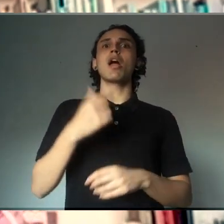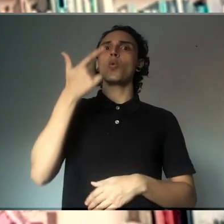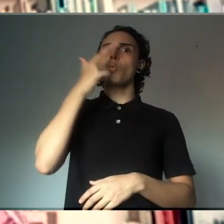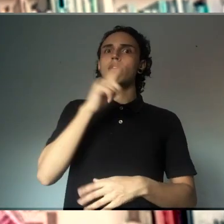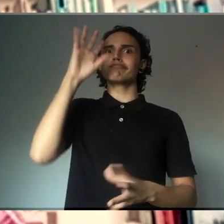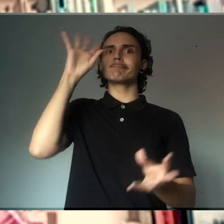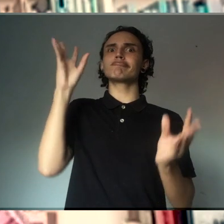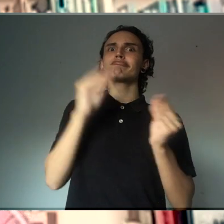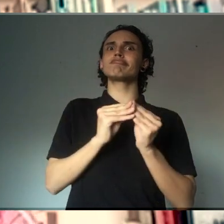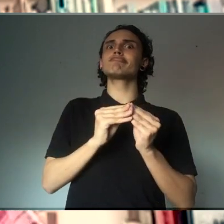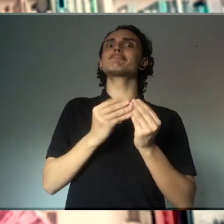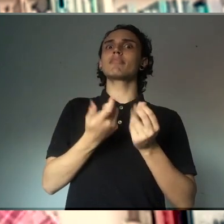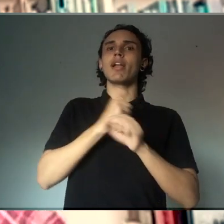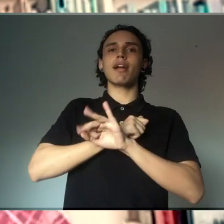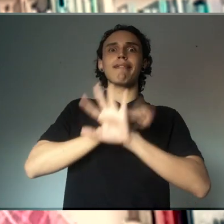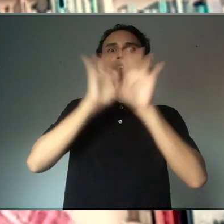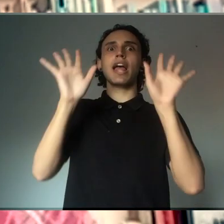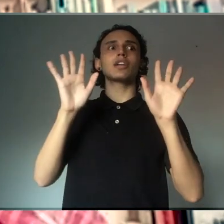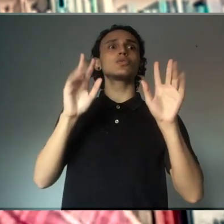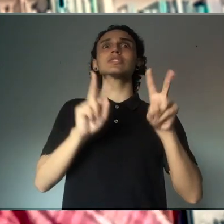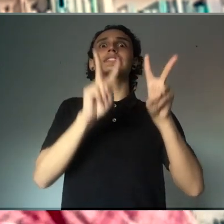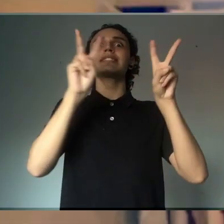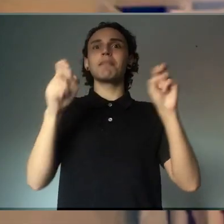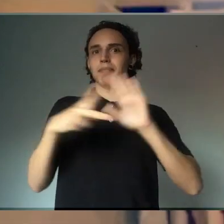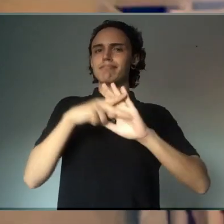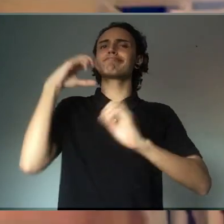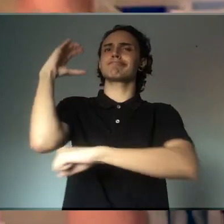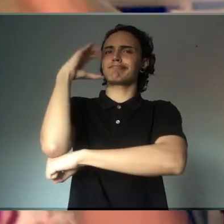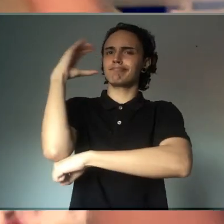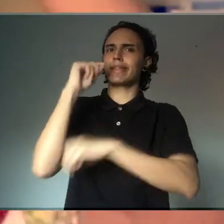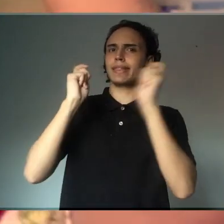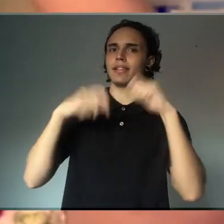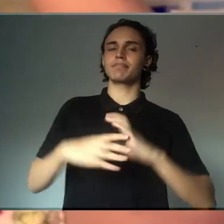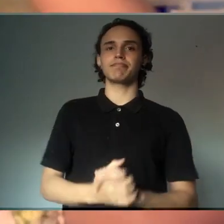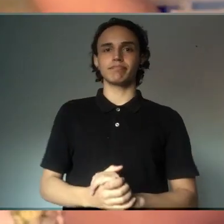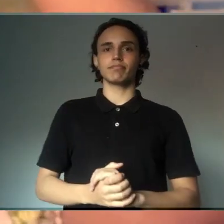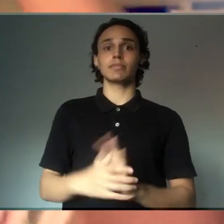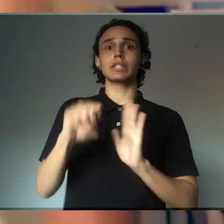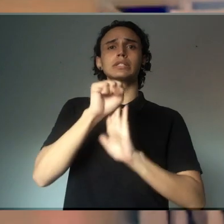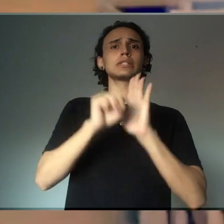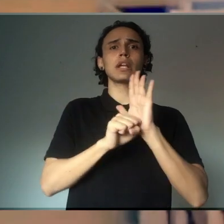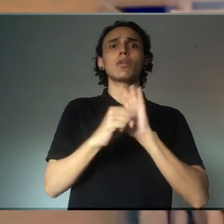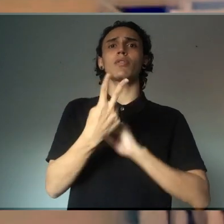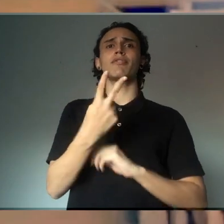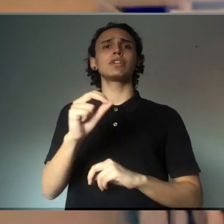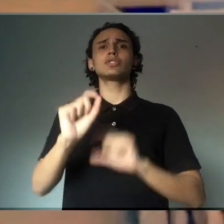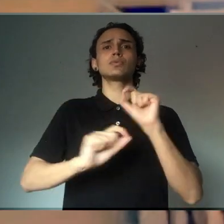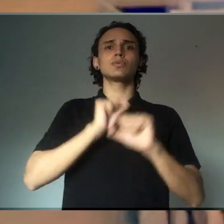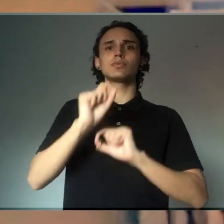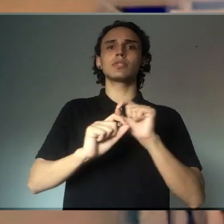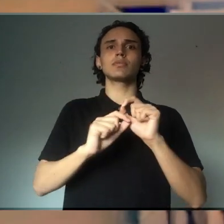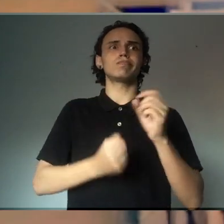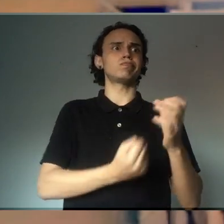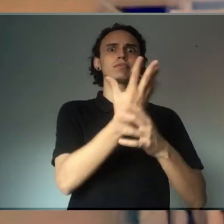melhor os temas da ciência. O que a gente vê no século XX é um crescimento, inclusive, de